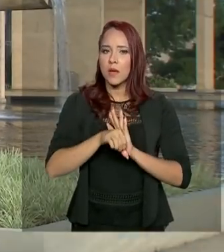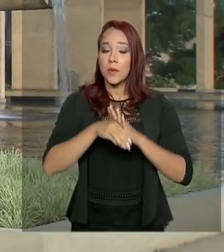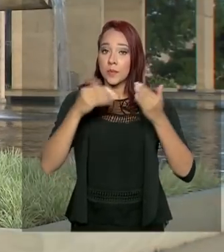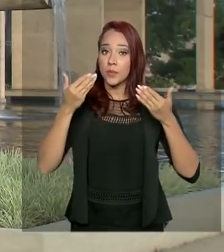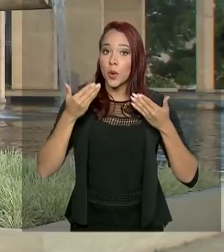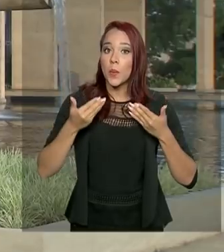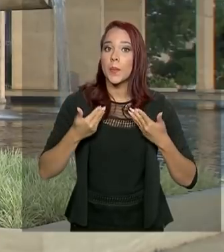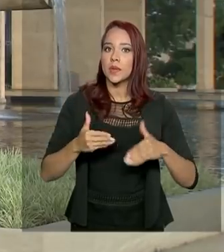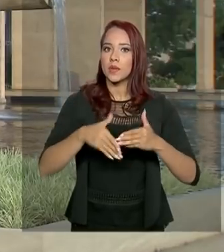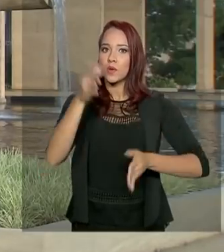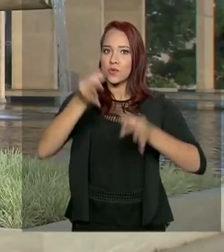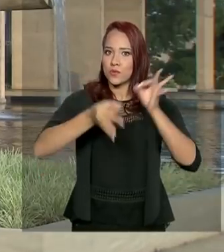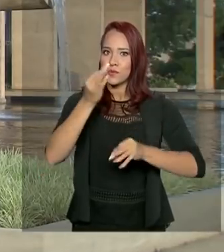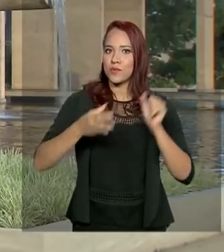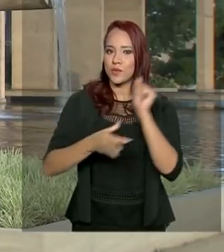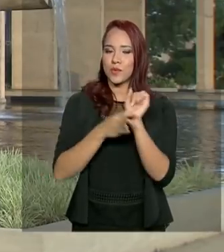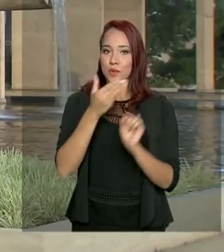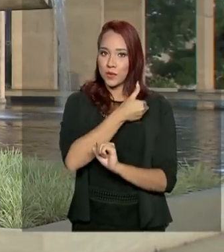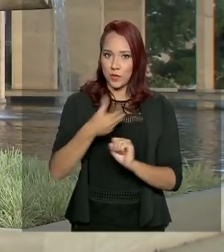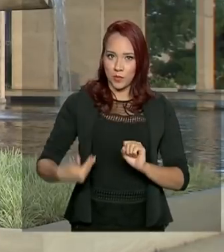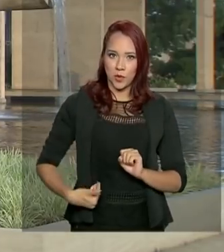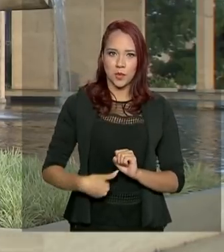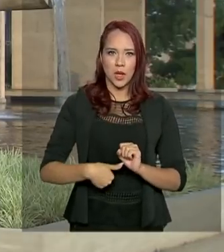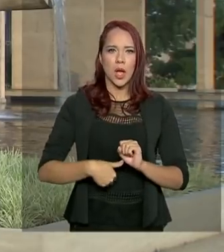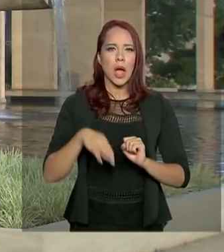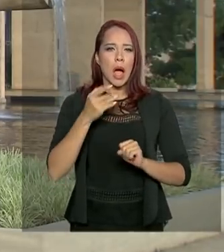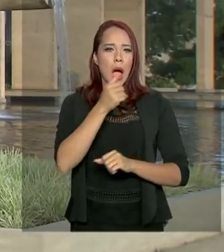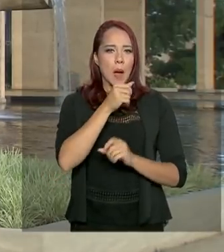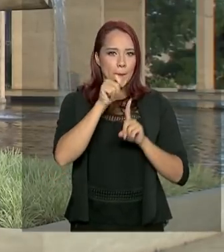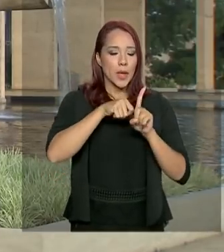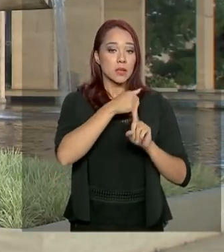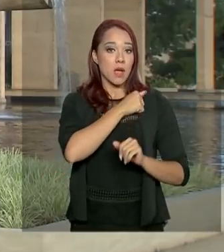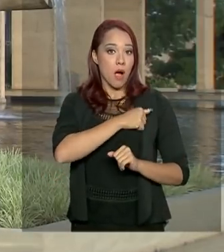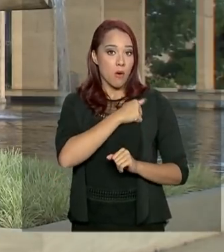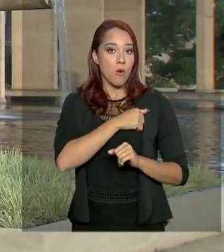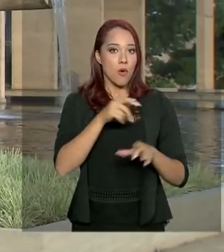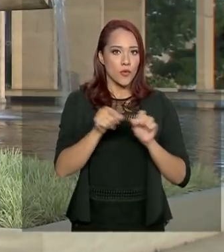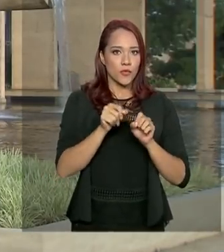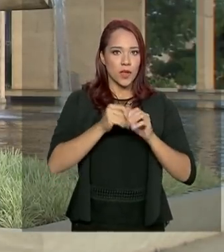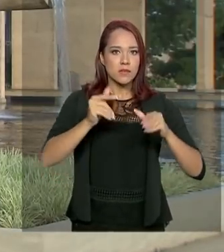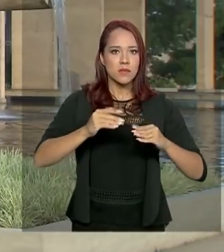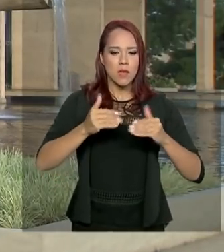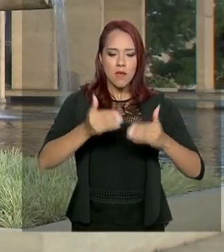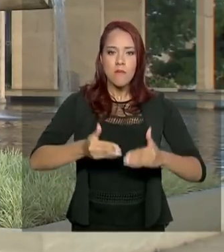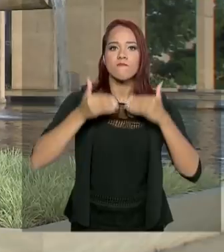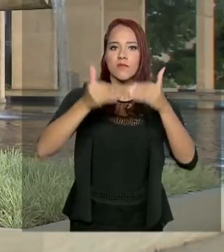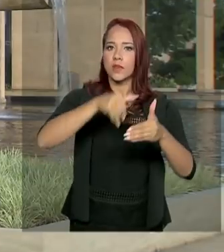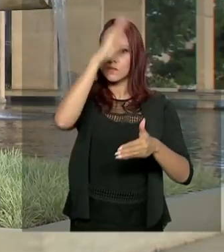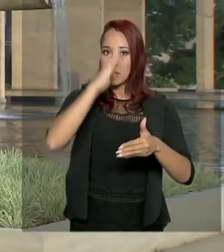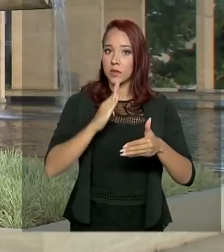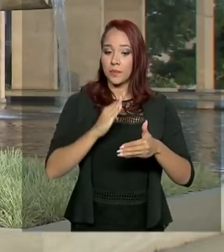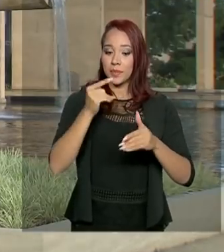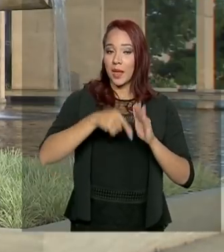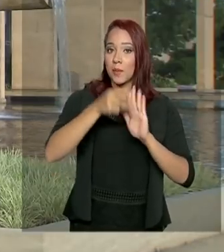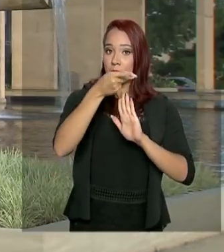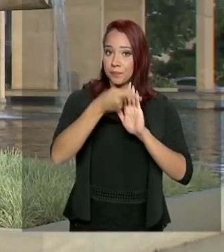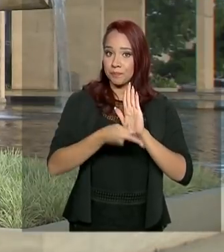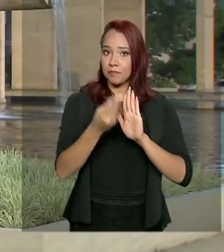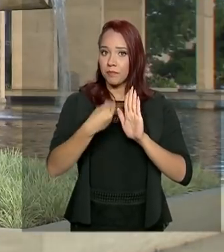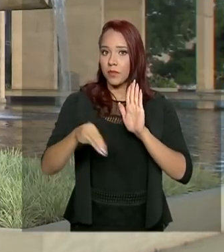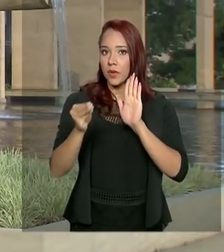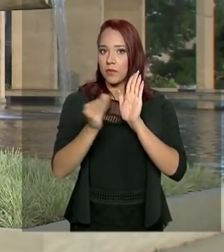Ministério da Justiça e Segurança Pública lançou em agosto o programa Em Frente Brasil. O projeto piloto foi implantado